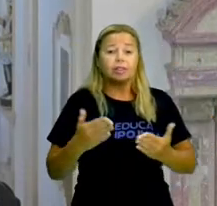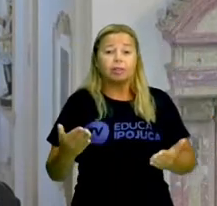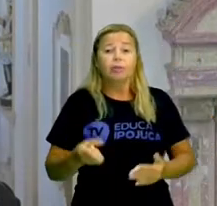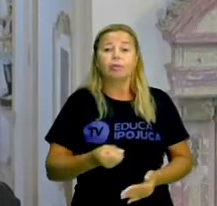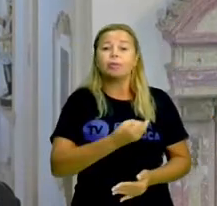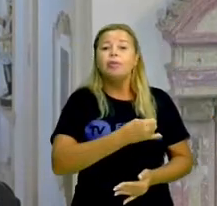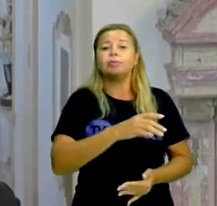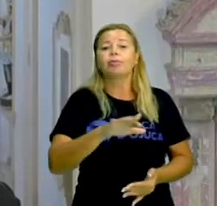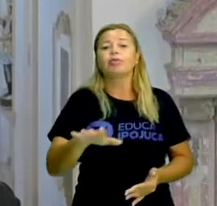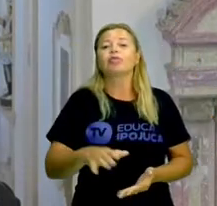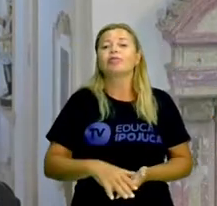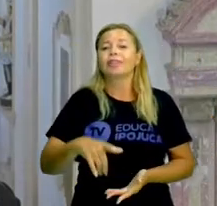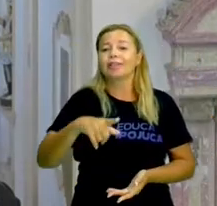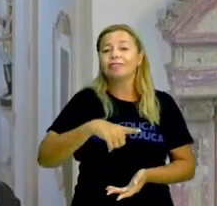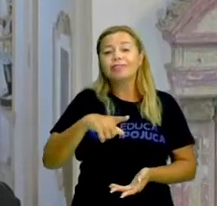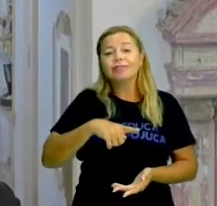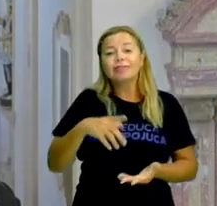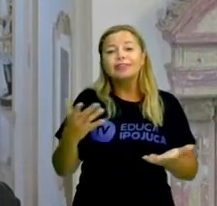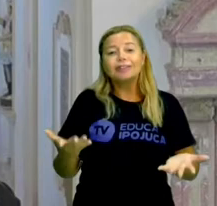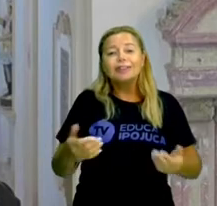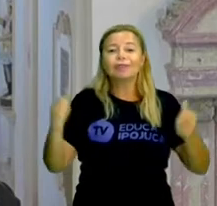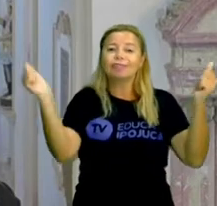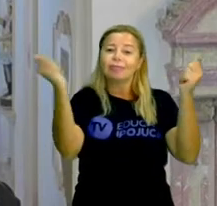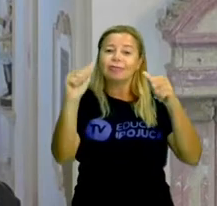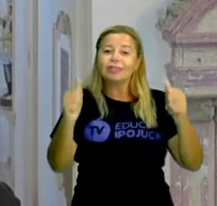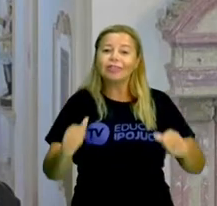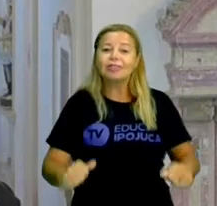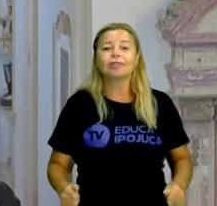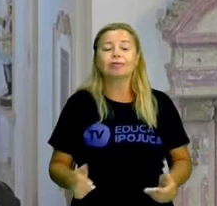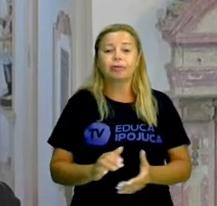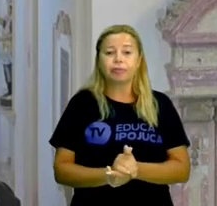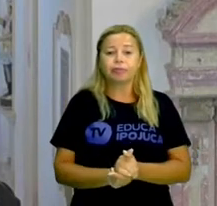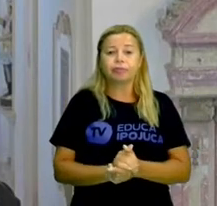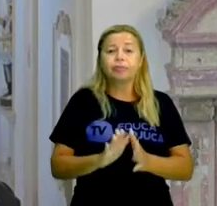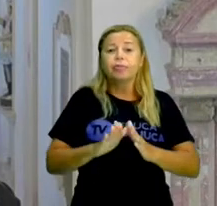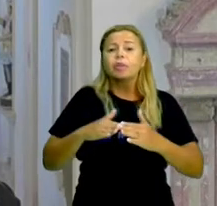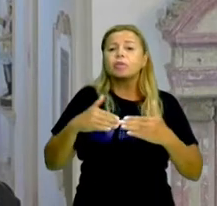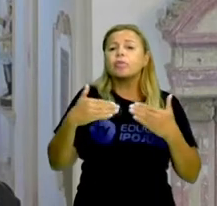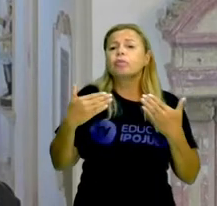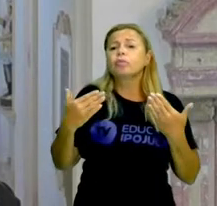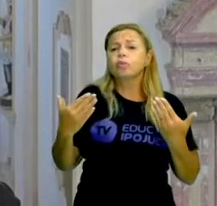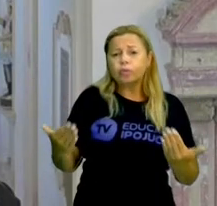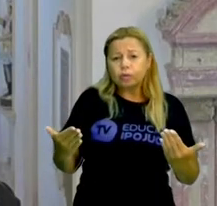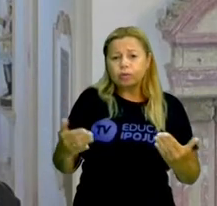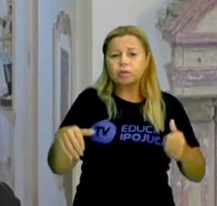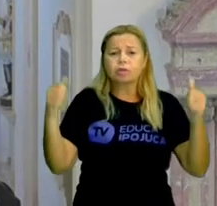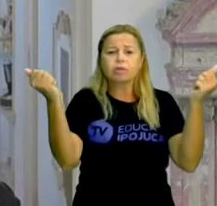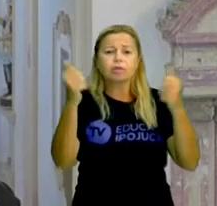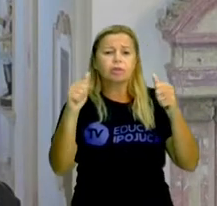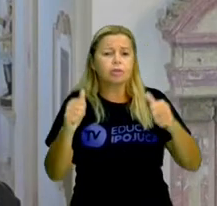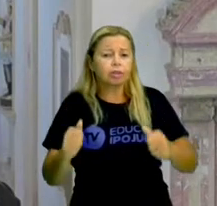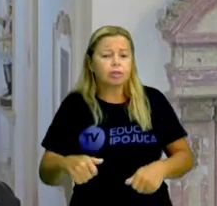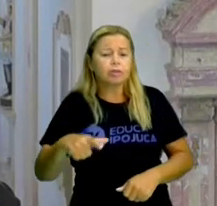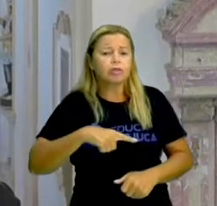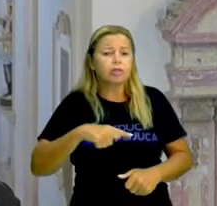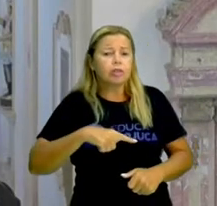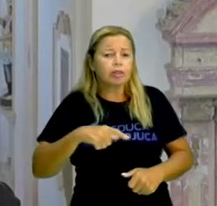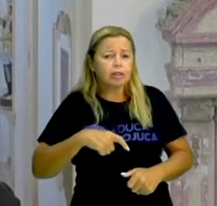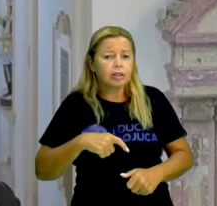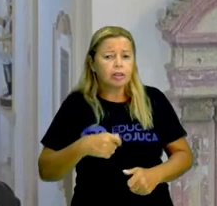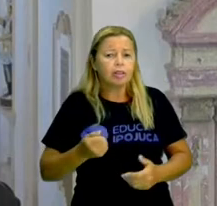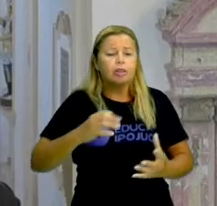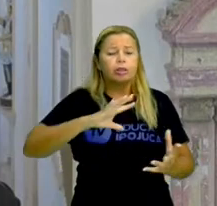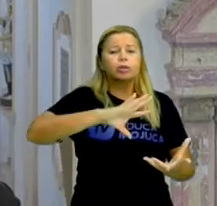ter uma dessas poucas imagens do mundo. Pois é. Quantas imagens será que existem no mundo, ainda nesse